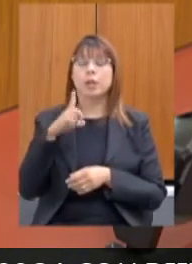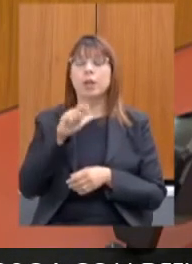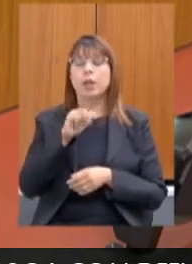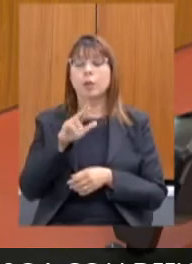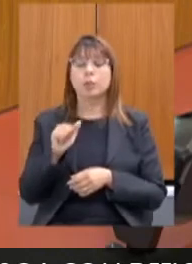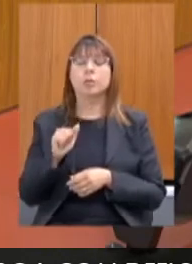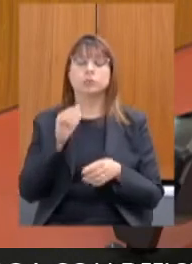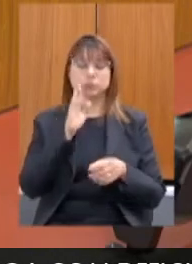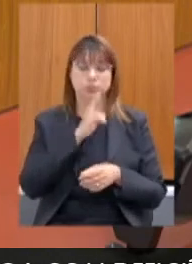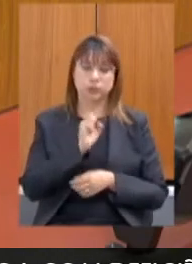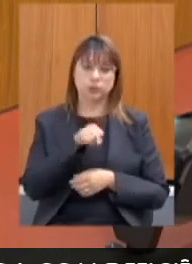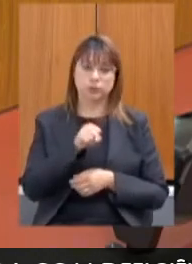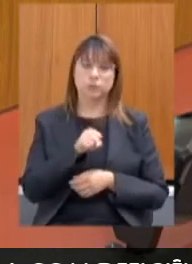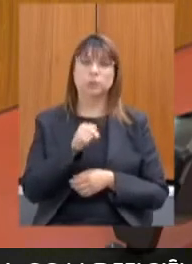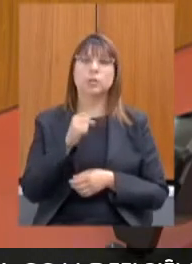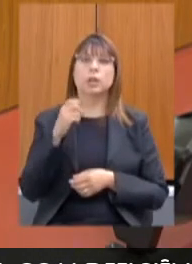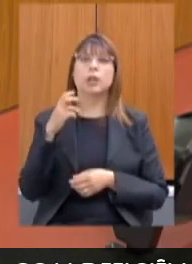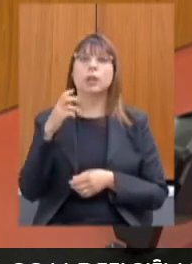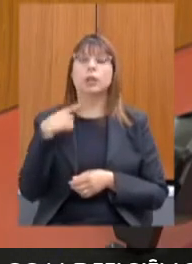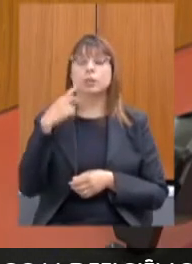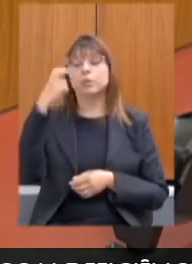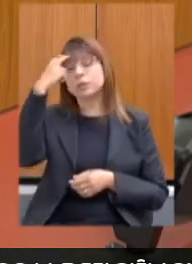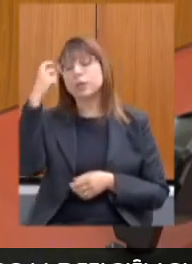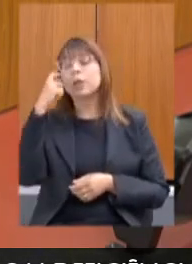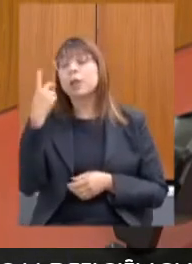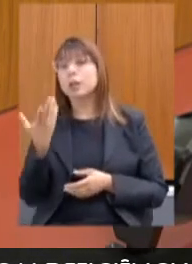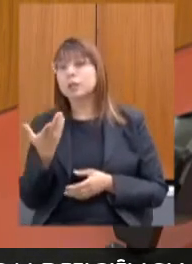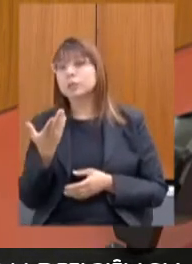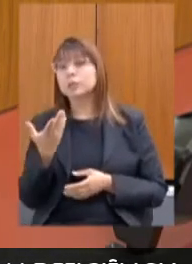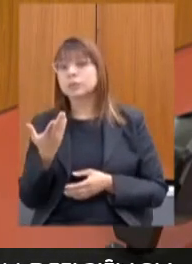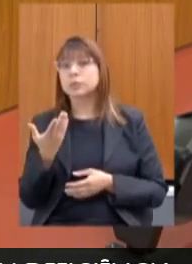Voto sim. Como vota a deputada Zé Guilherme?